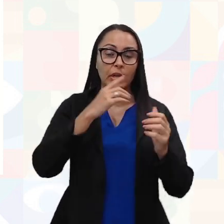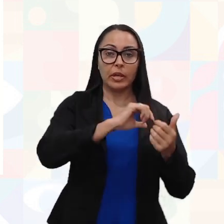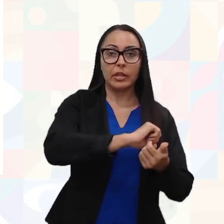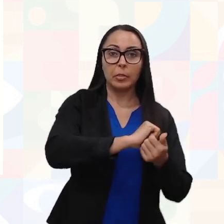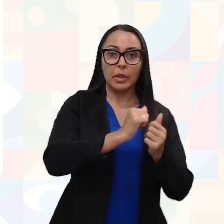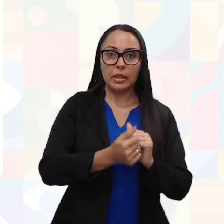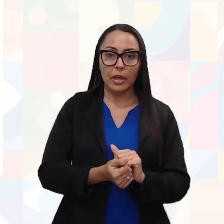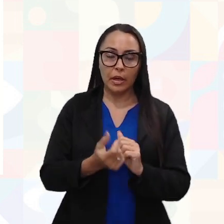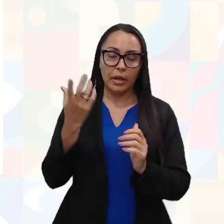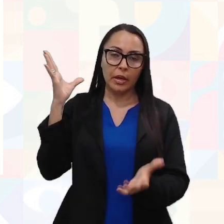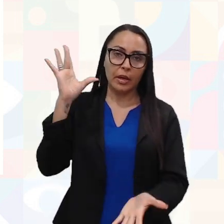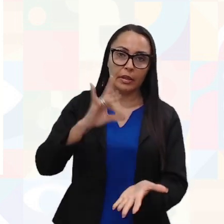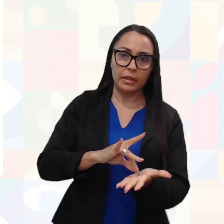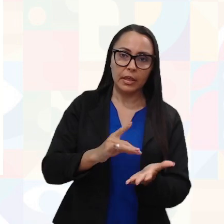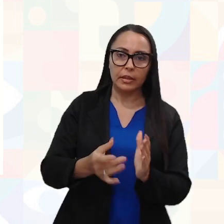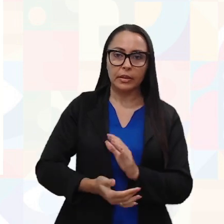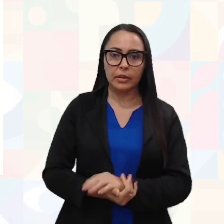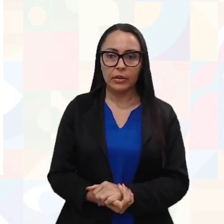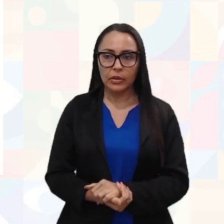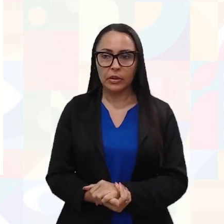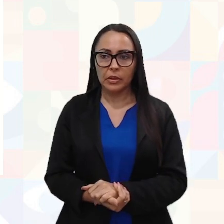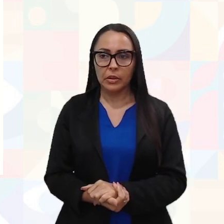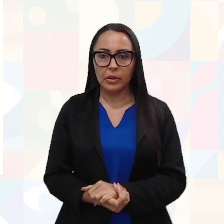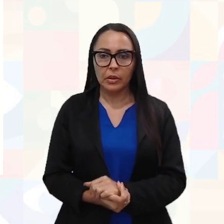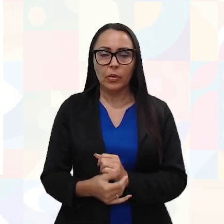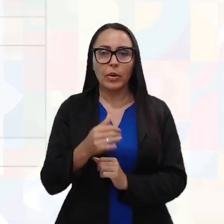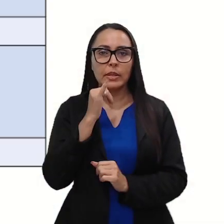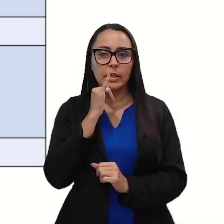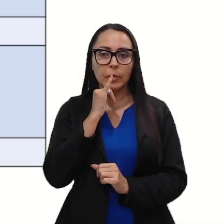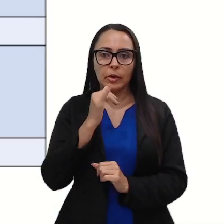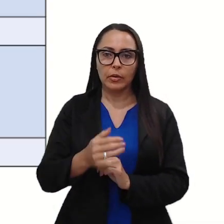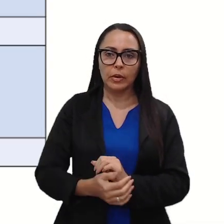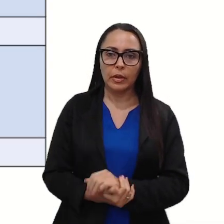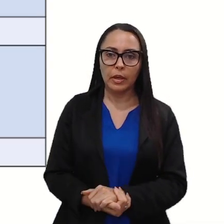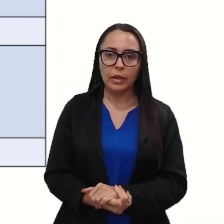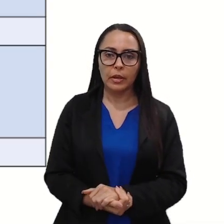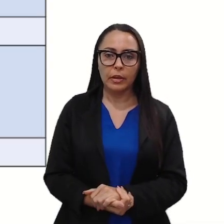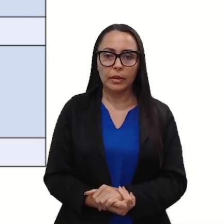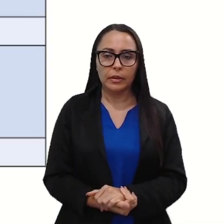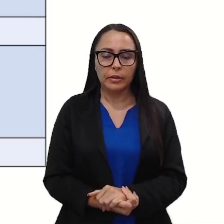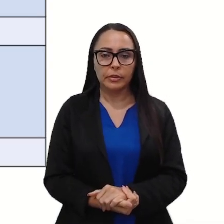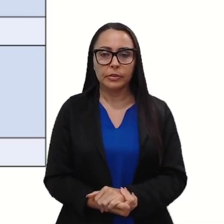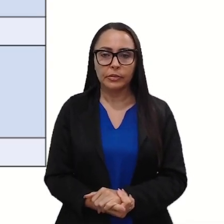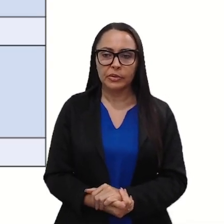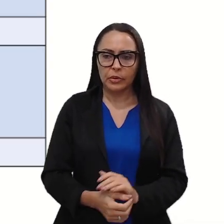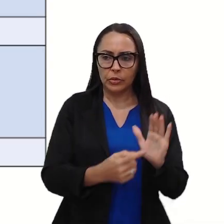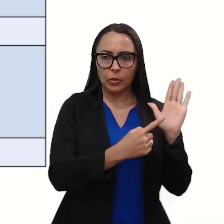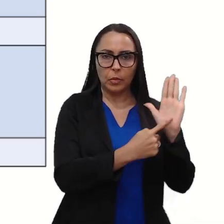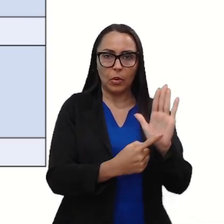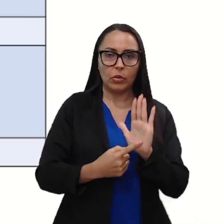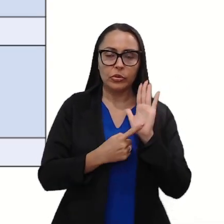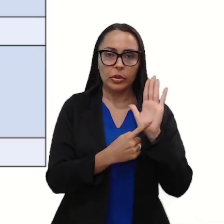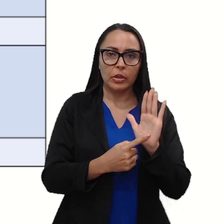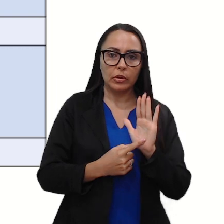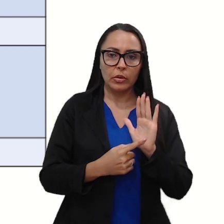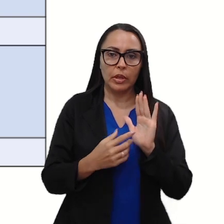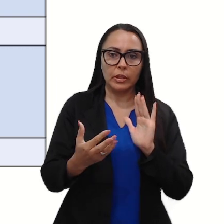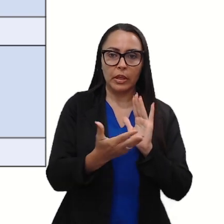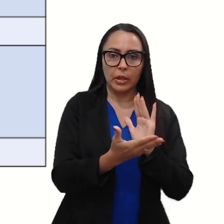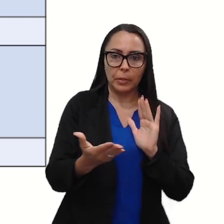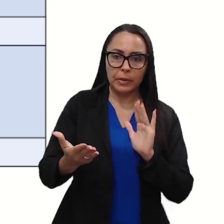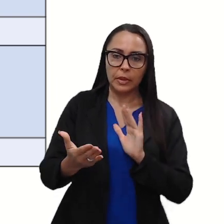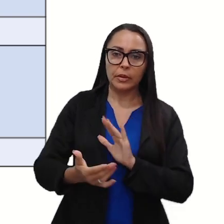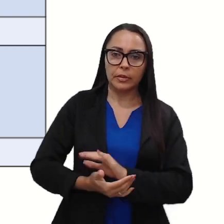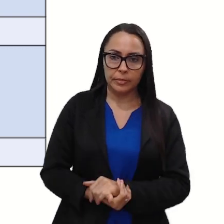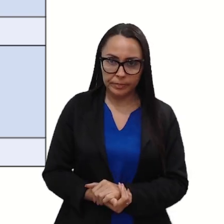a nossa realidade. Vamos ver um exemplo agora? Esse exemplo que eu estou mostrando para você é de um checklist,